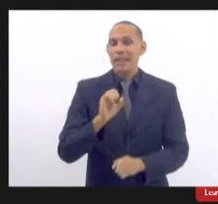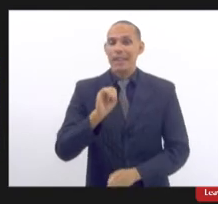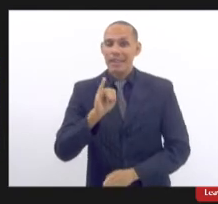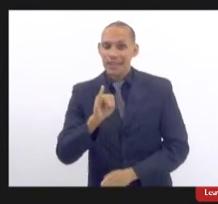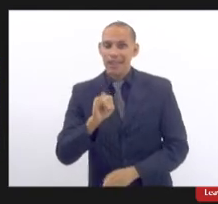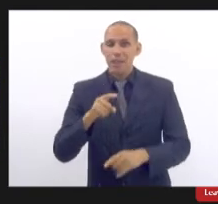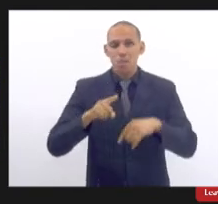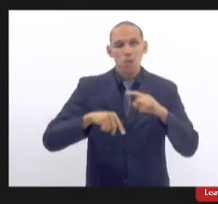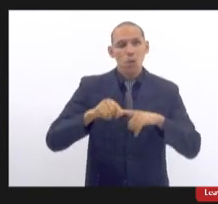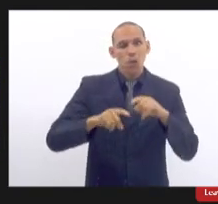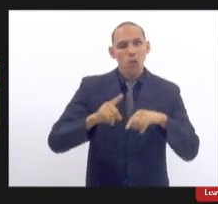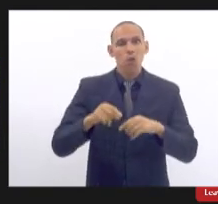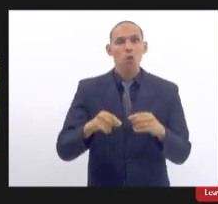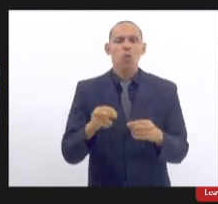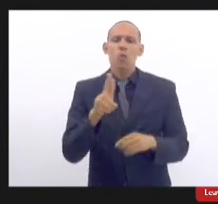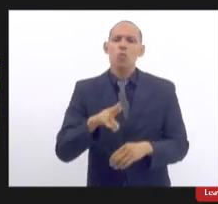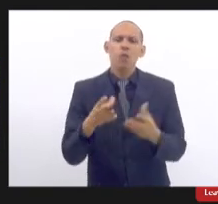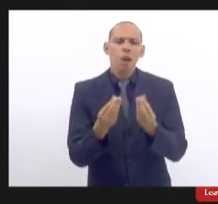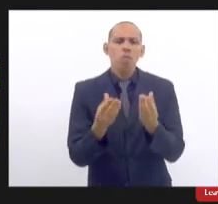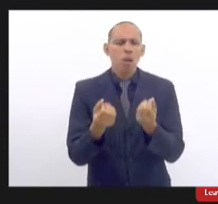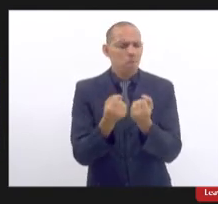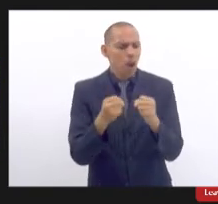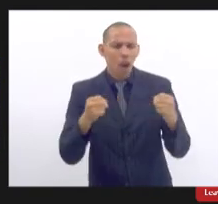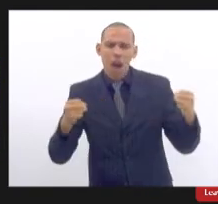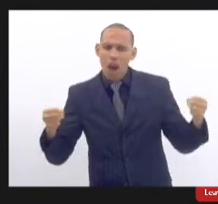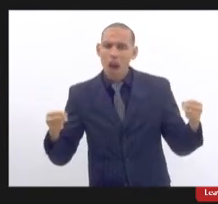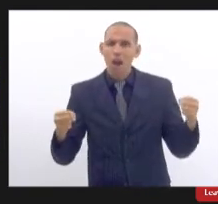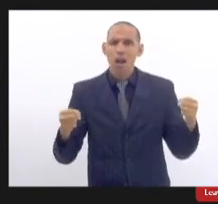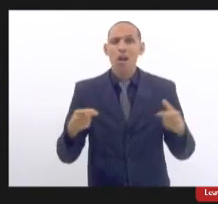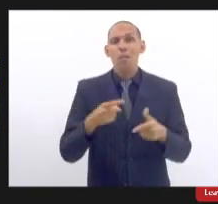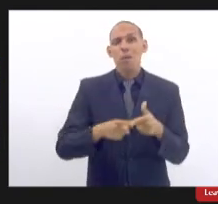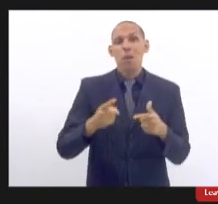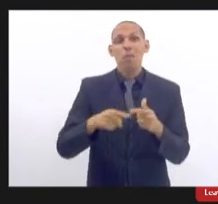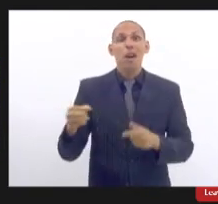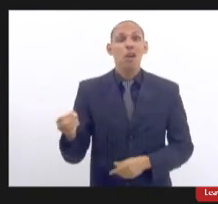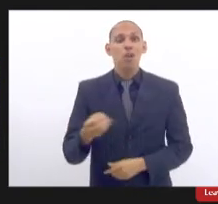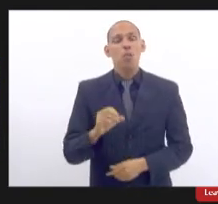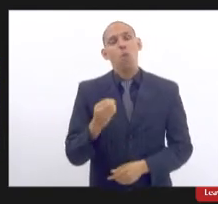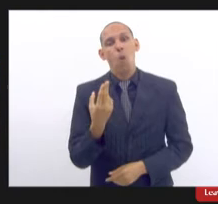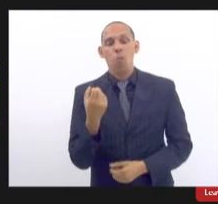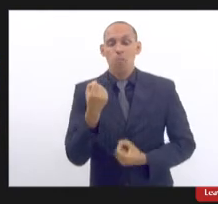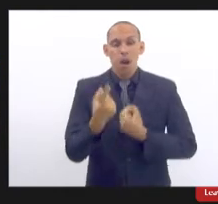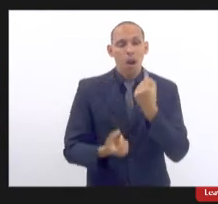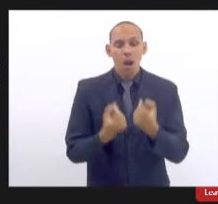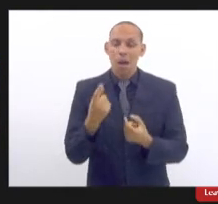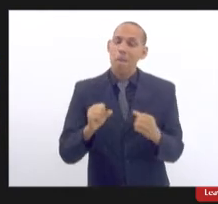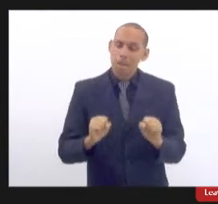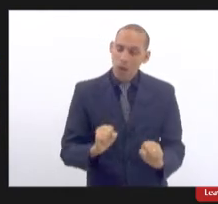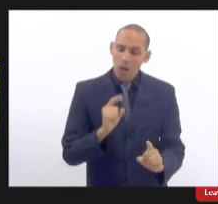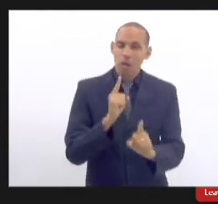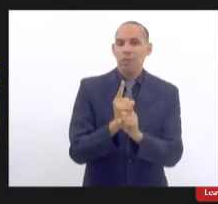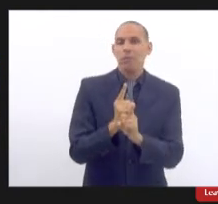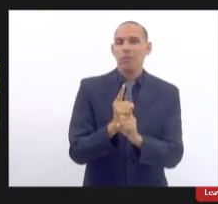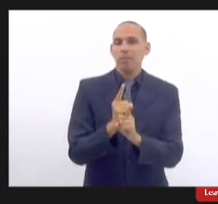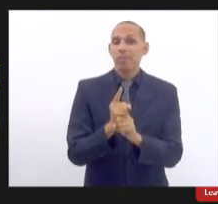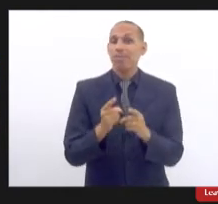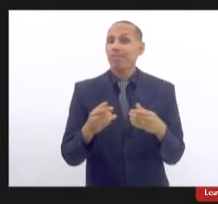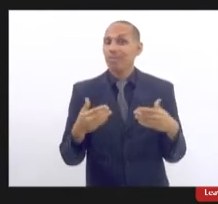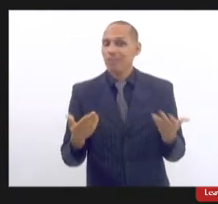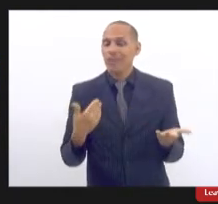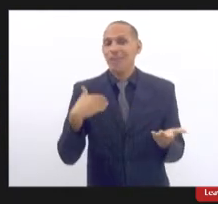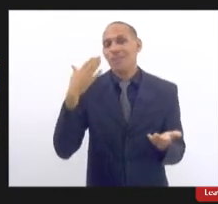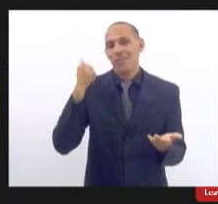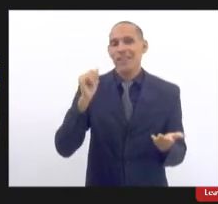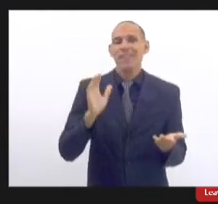utilizado em larga escala nas mais diversas condições problemas novos ou raros podem ser identificados então assim eu já